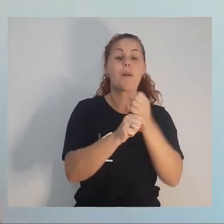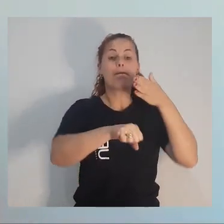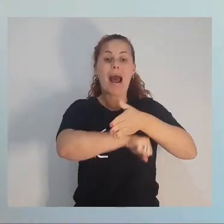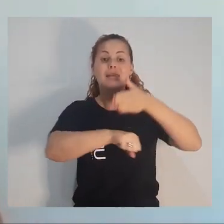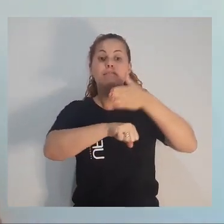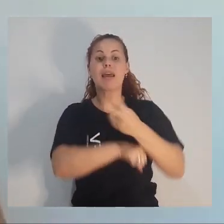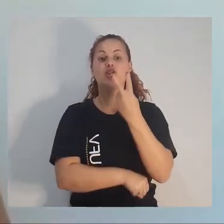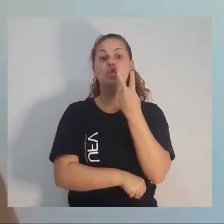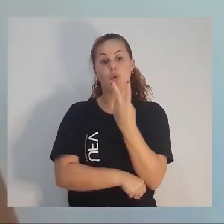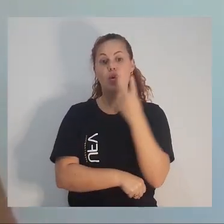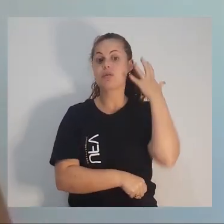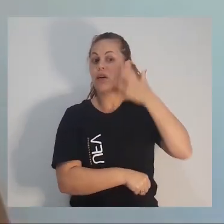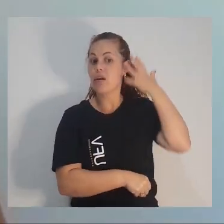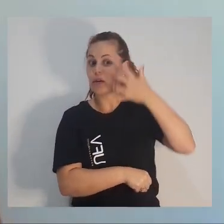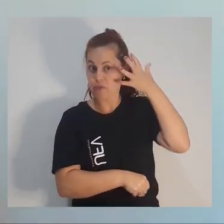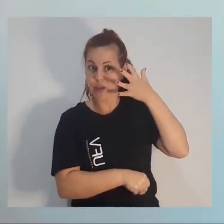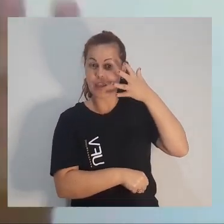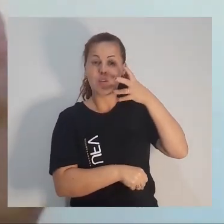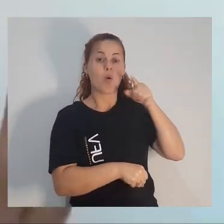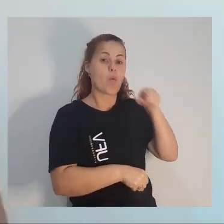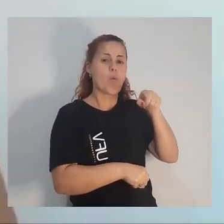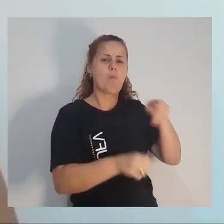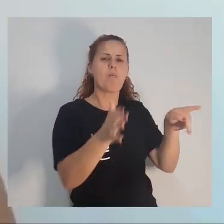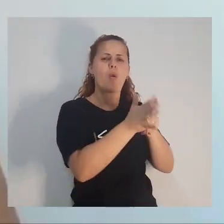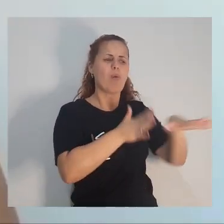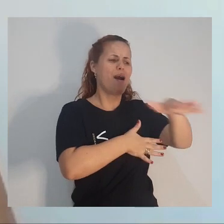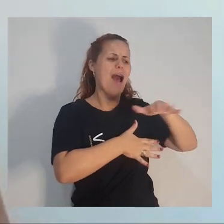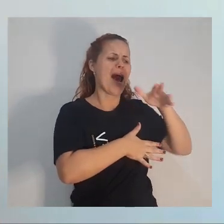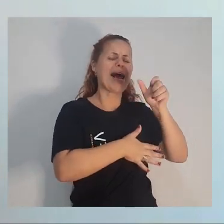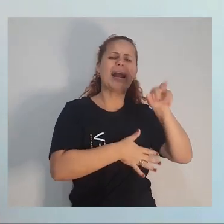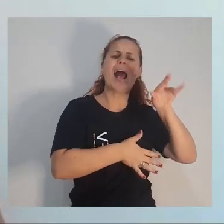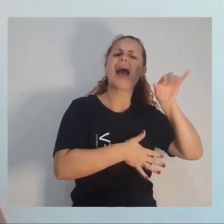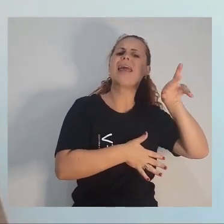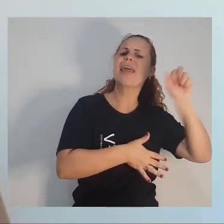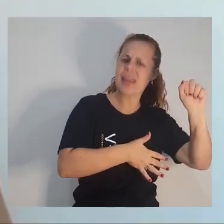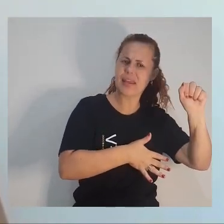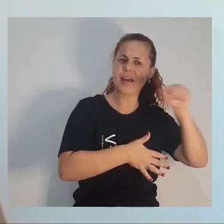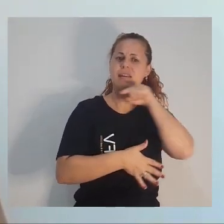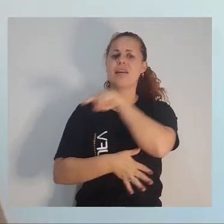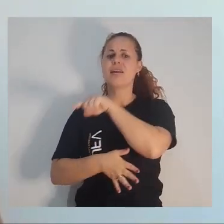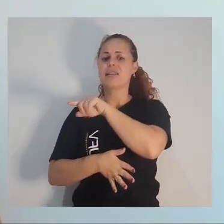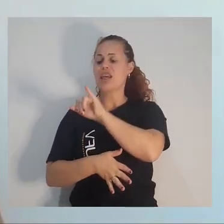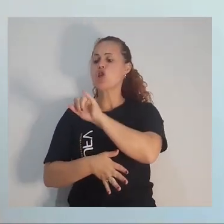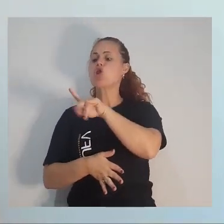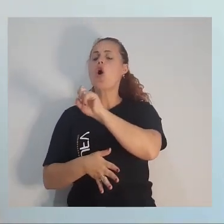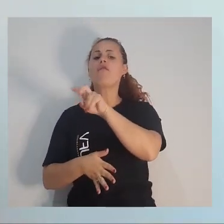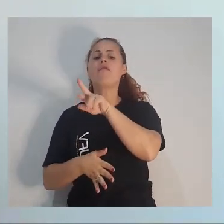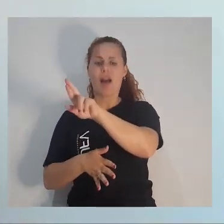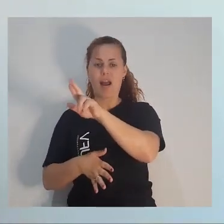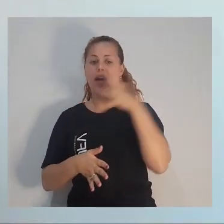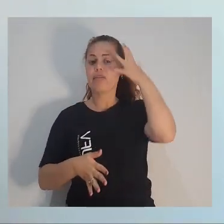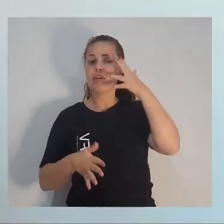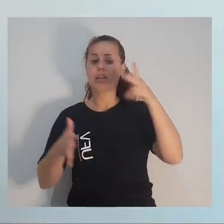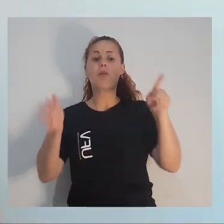inserção do profissional no mercado de trabalho, que é do projeto Carreiras. E o outro é o Inovar, um evento